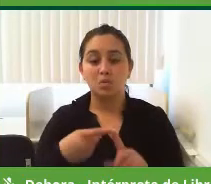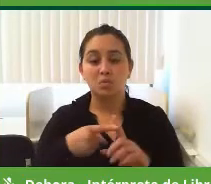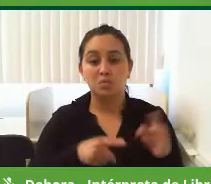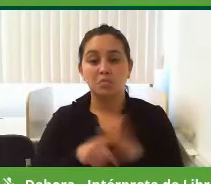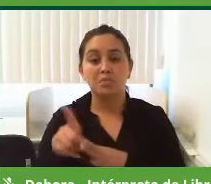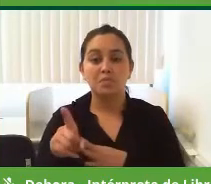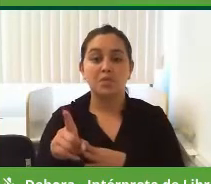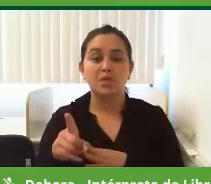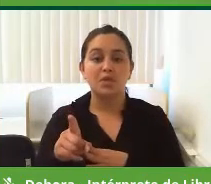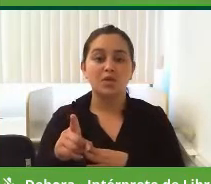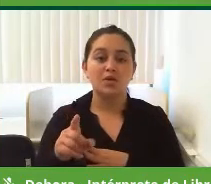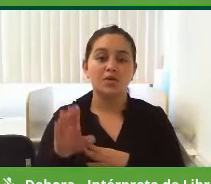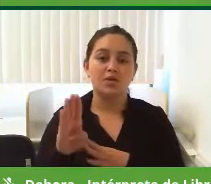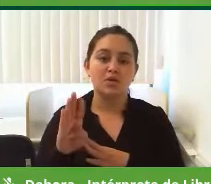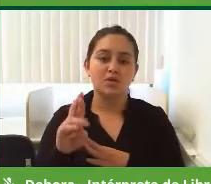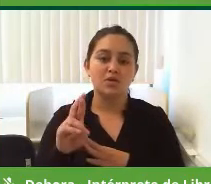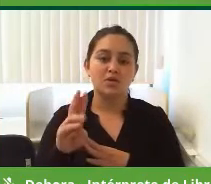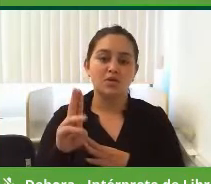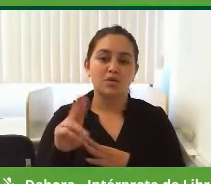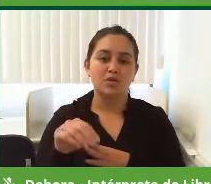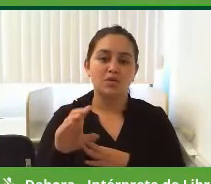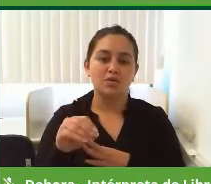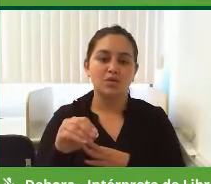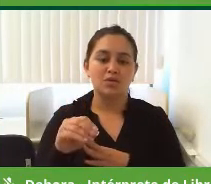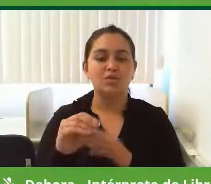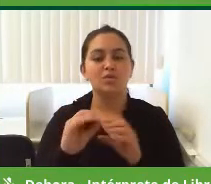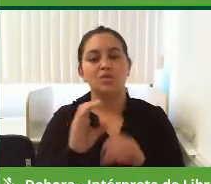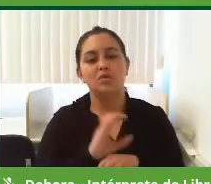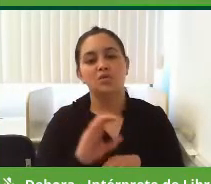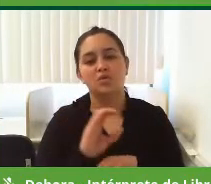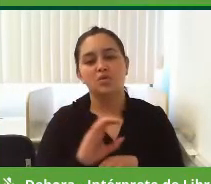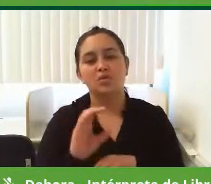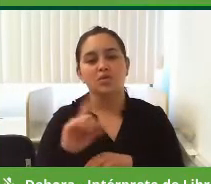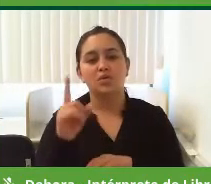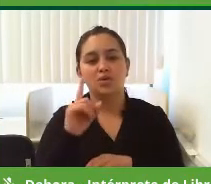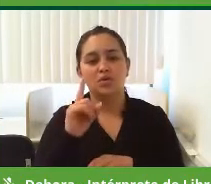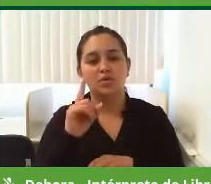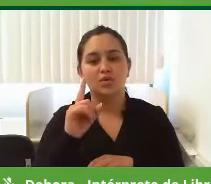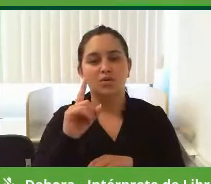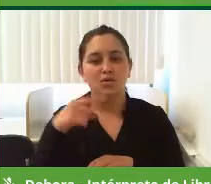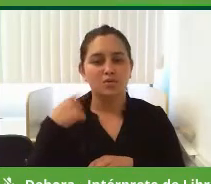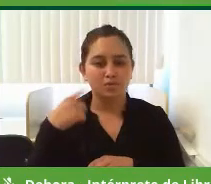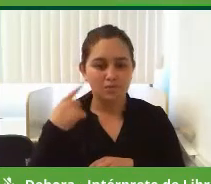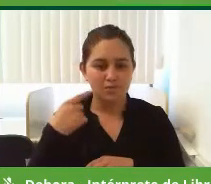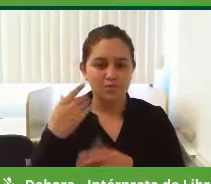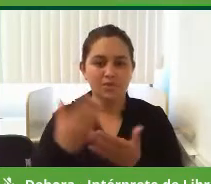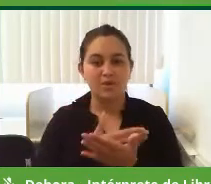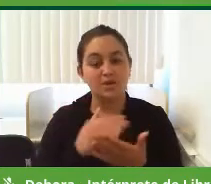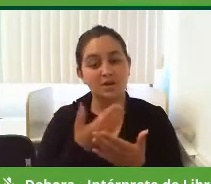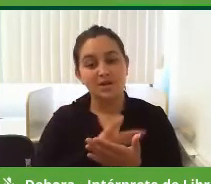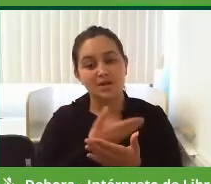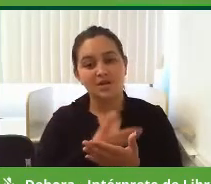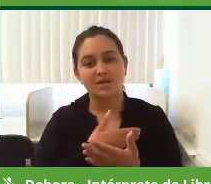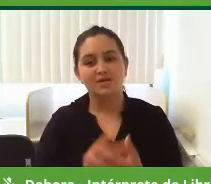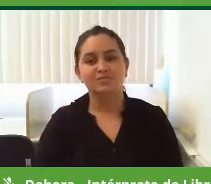é uma pergunta do Bruno Fai, acadêmico do curso de Direito, de repente até colega da sua filha de turma.